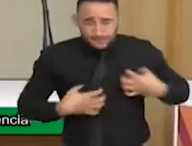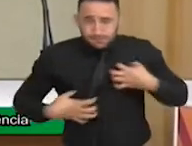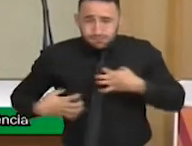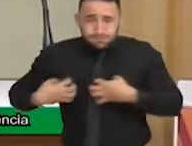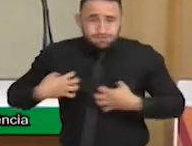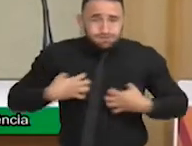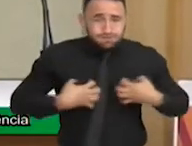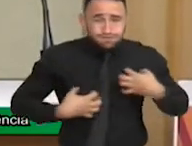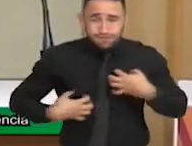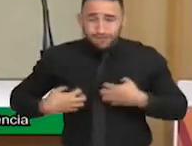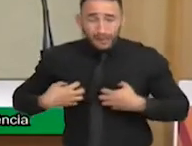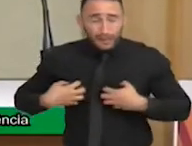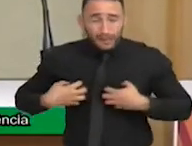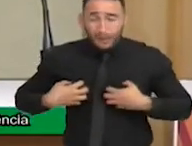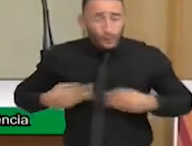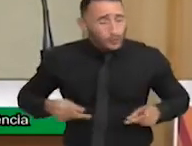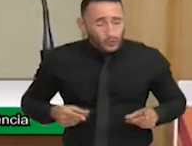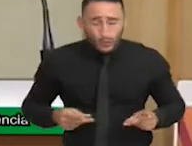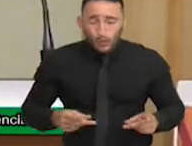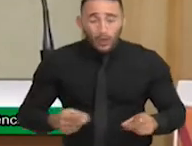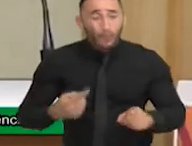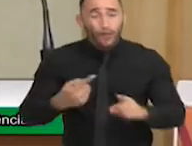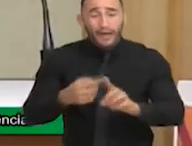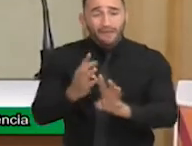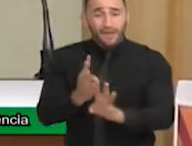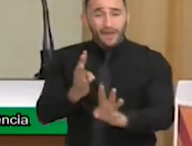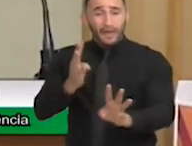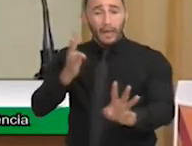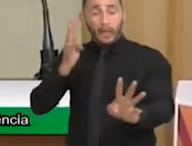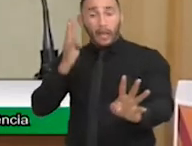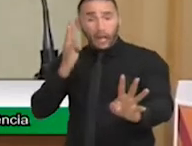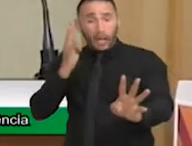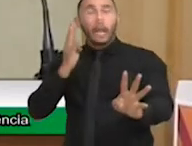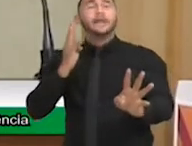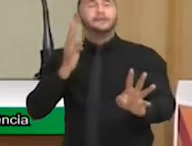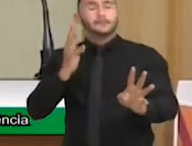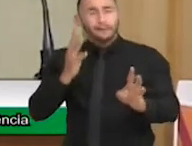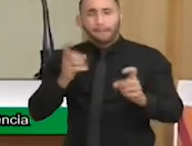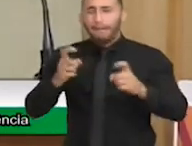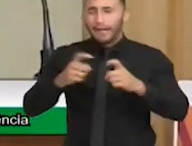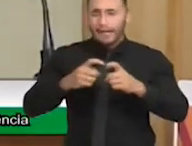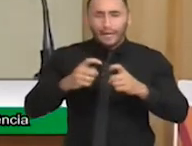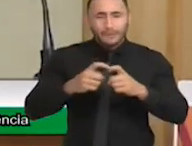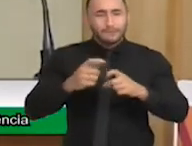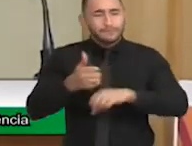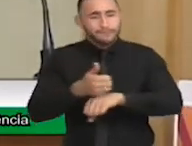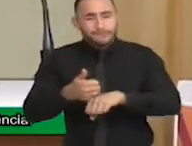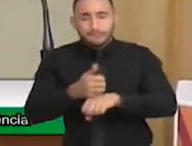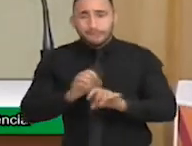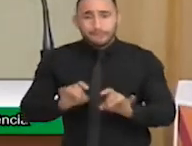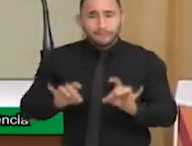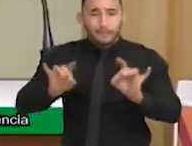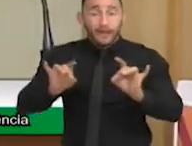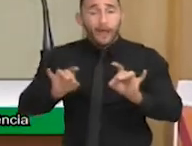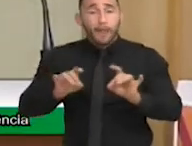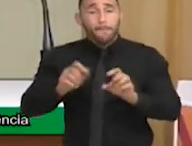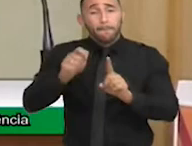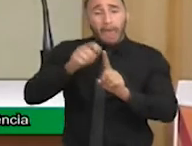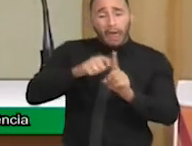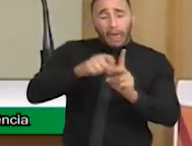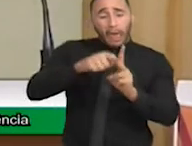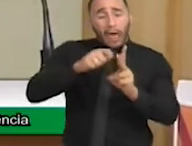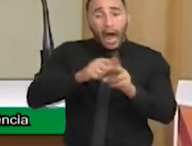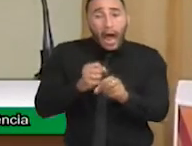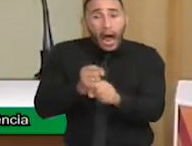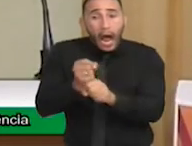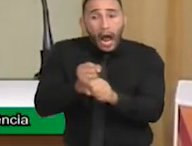temos filas sem fim para o atendimento com neurologistas, pediatras, entre outros. Depois de meses e até anos de espera,